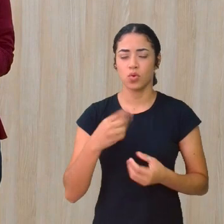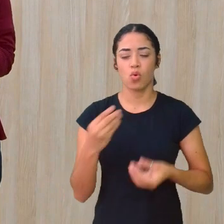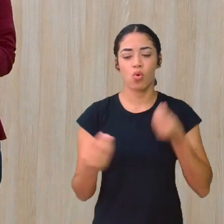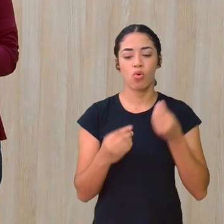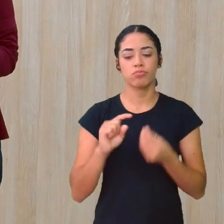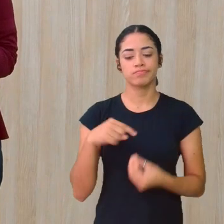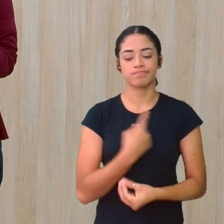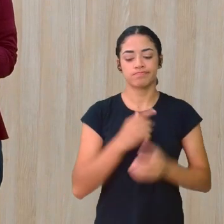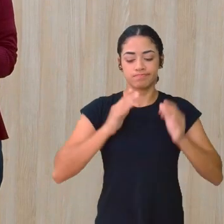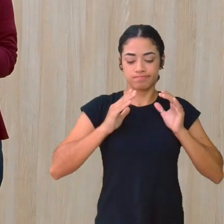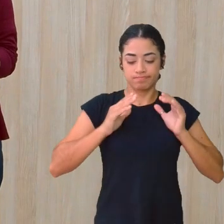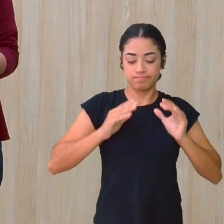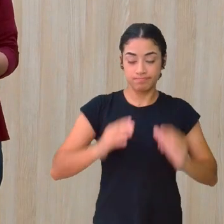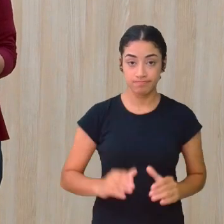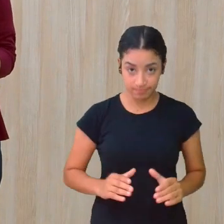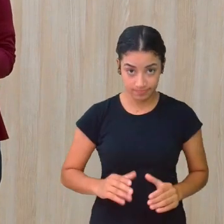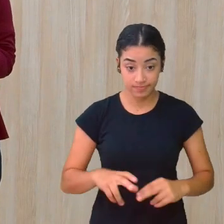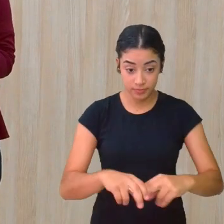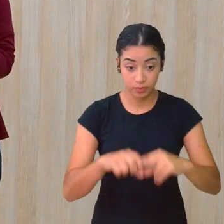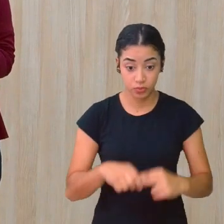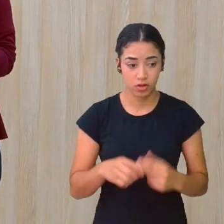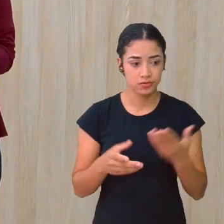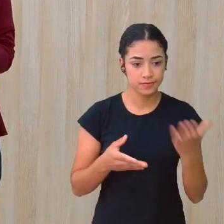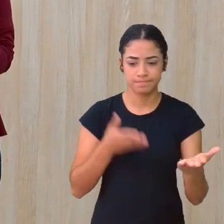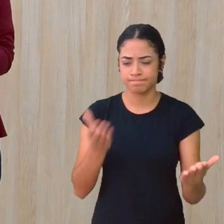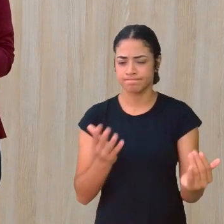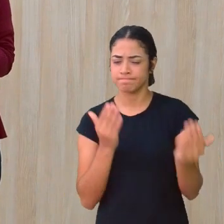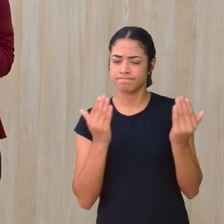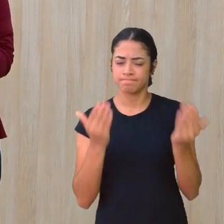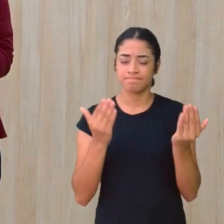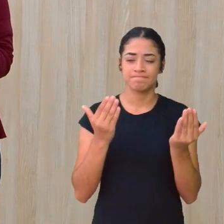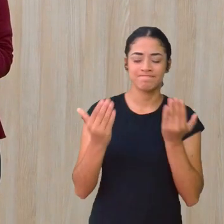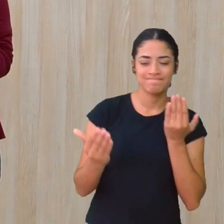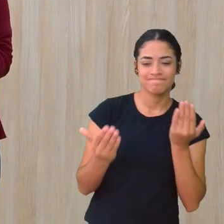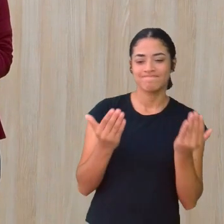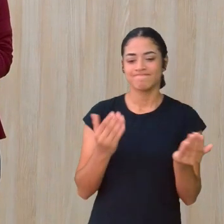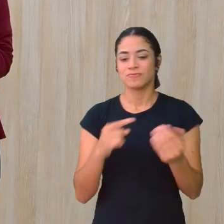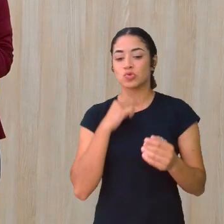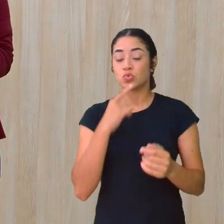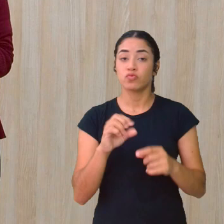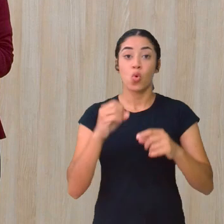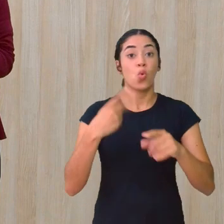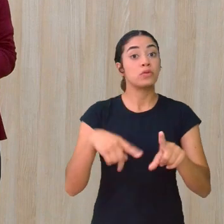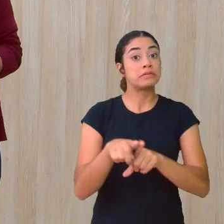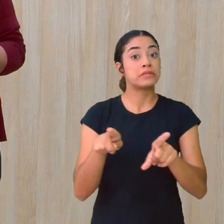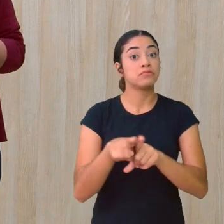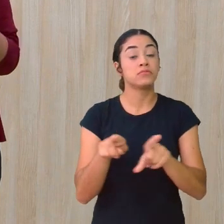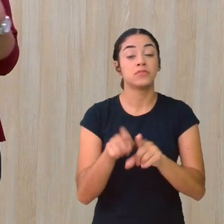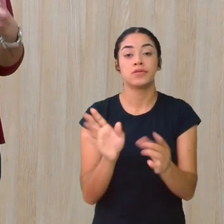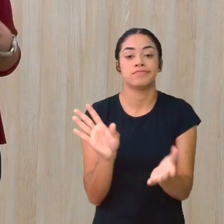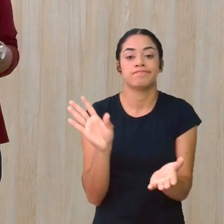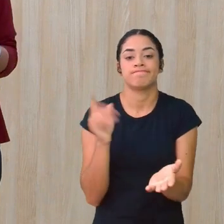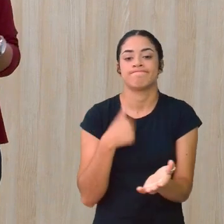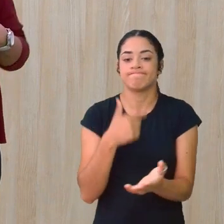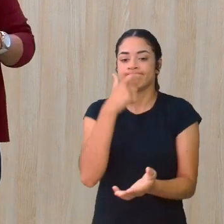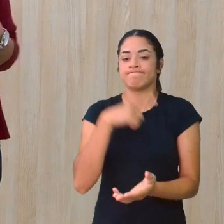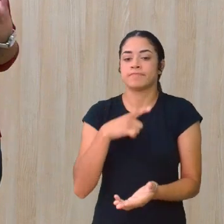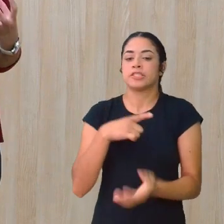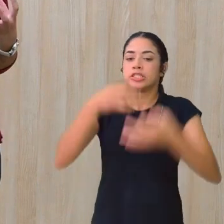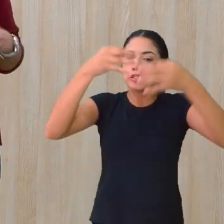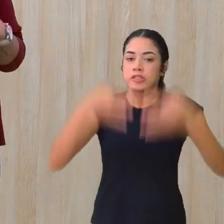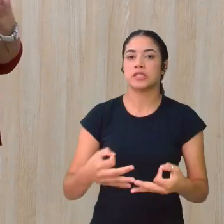comporta Diante dessa indecisão Diante dessa dúvida Ou até mesmo Diante dessa certeza Porque não é porque Você não